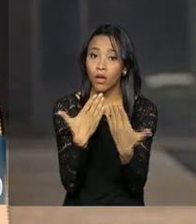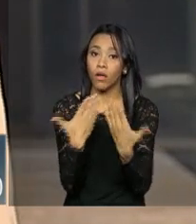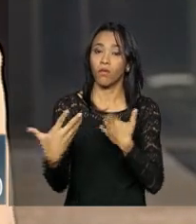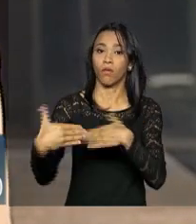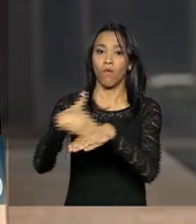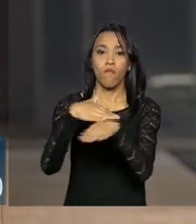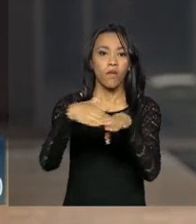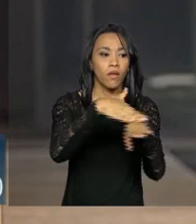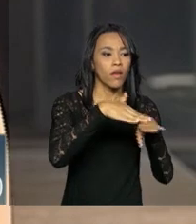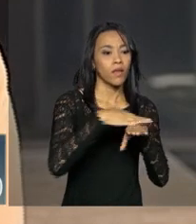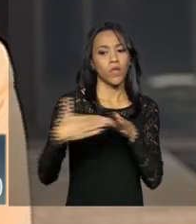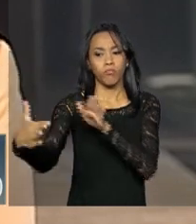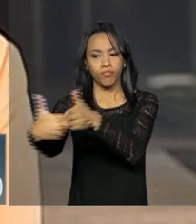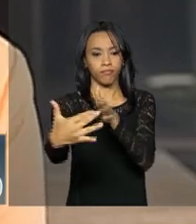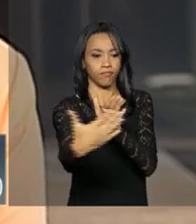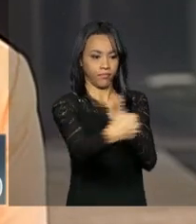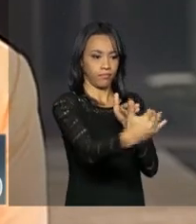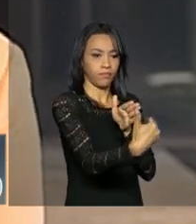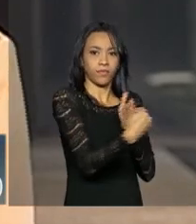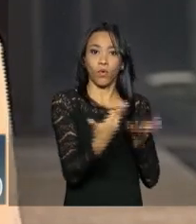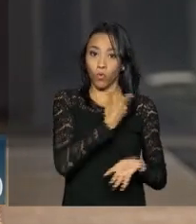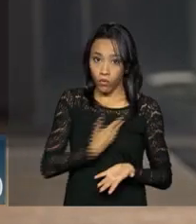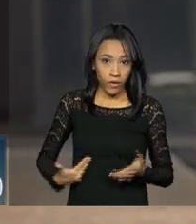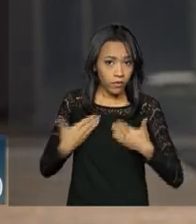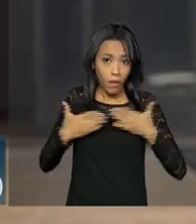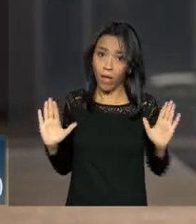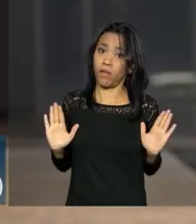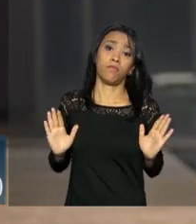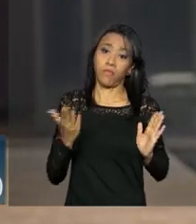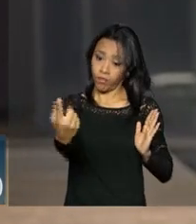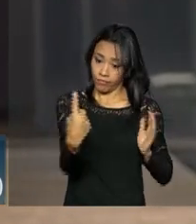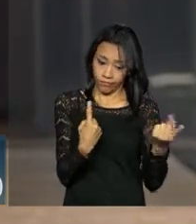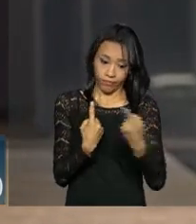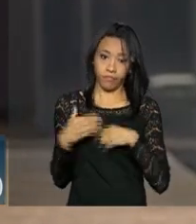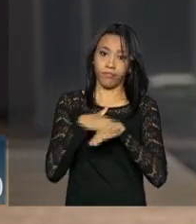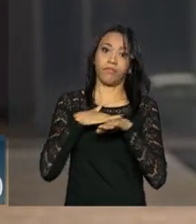inteiramente disposto a abrir o diálogo. Inteiramente.